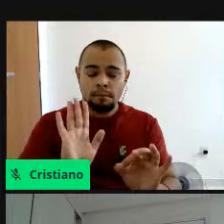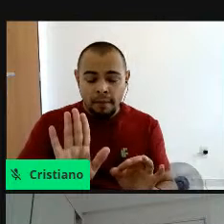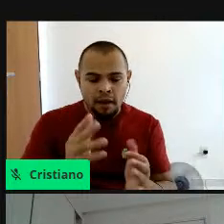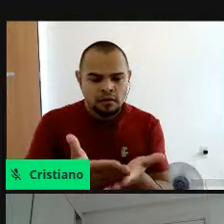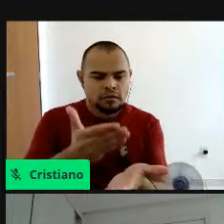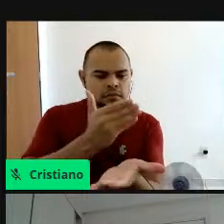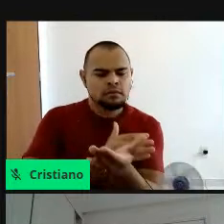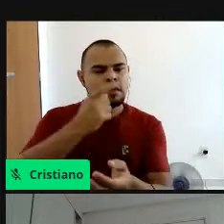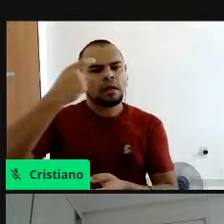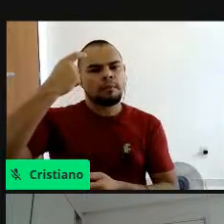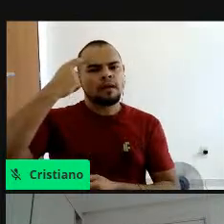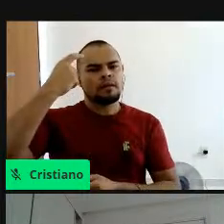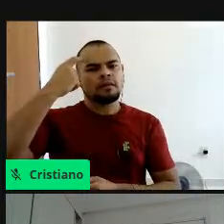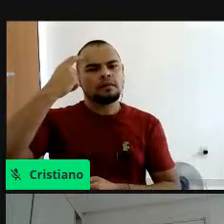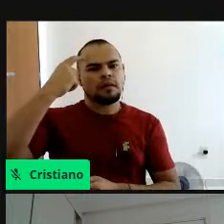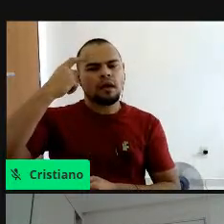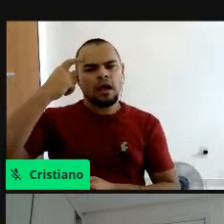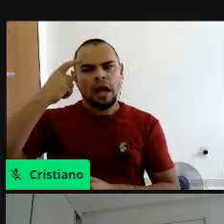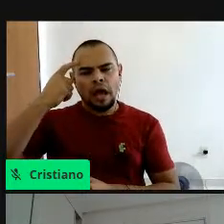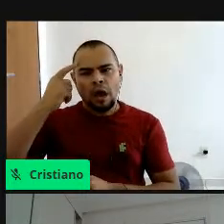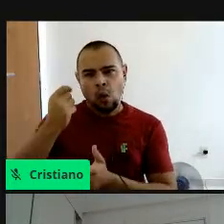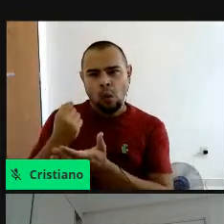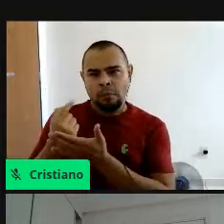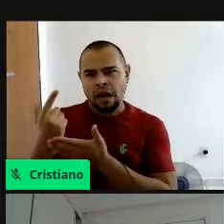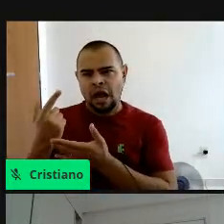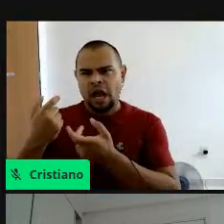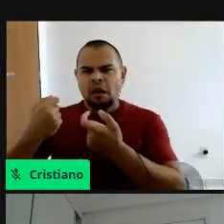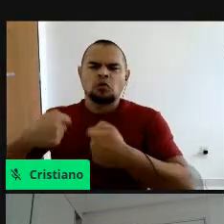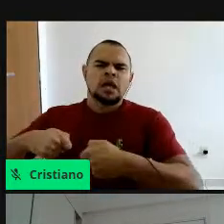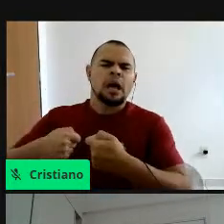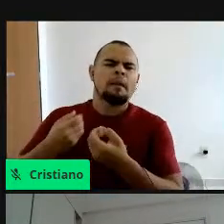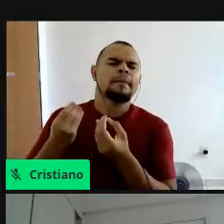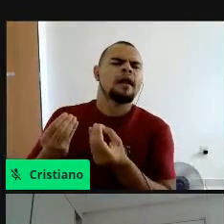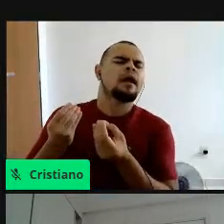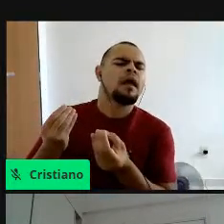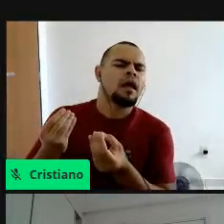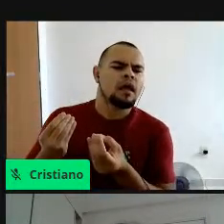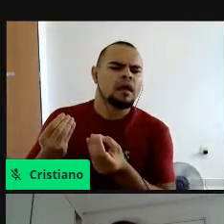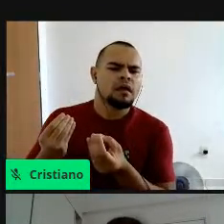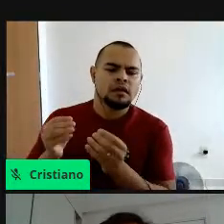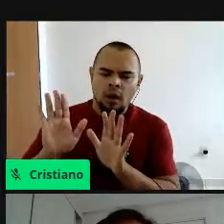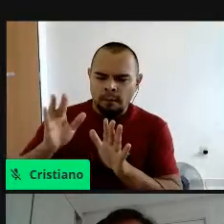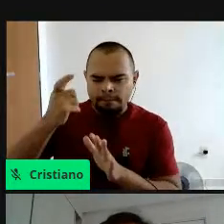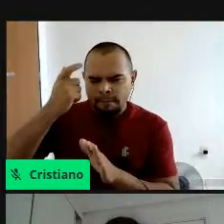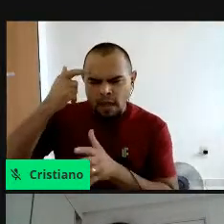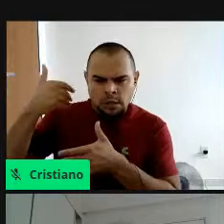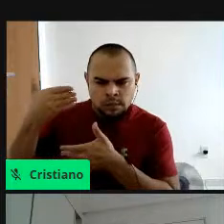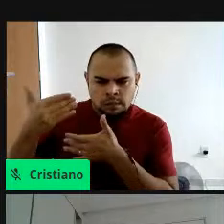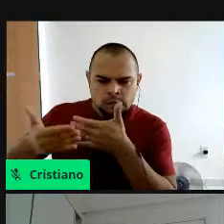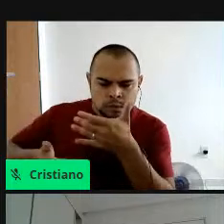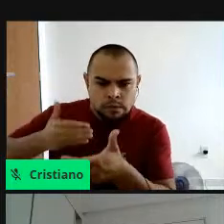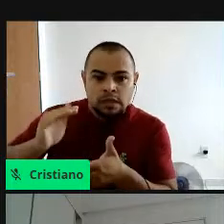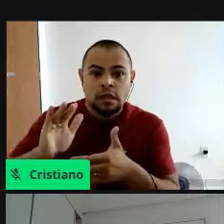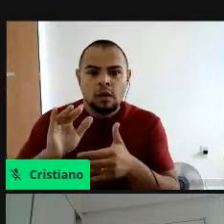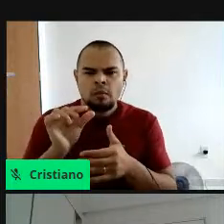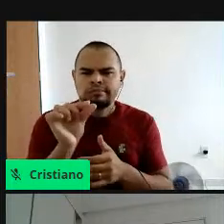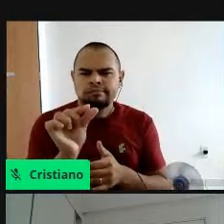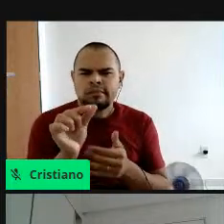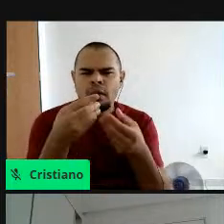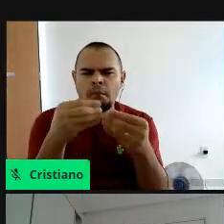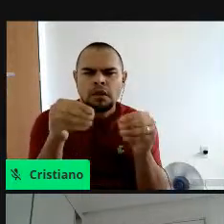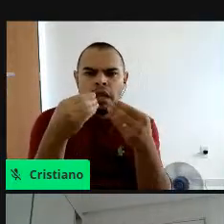previamente tudo isso antes de chegar no fim da linha, né, Então, microplástico são consequências